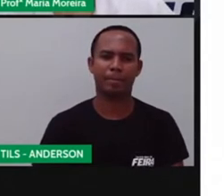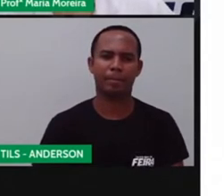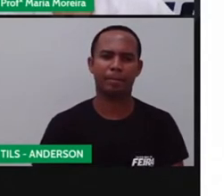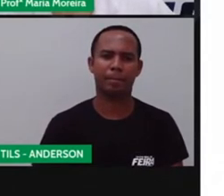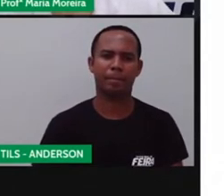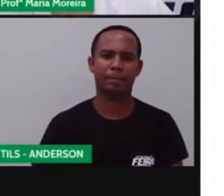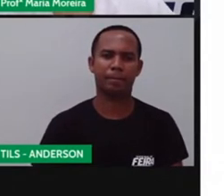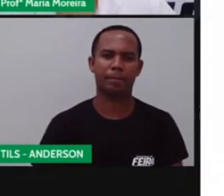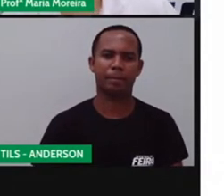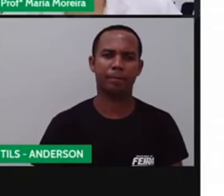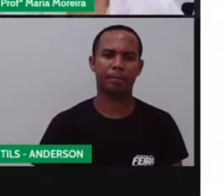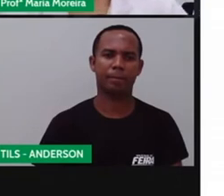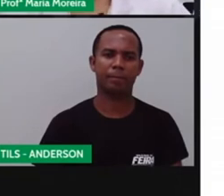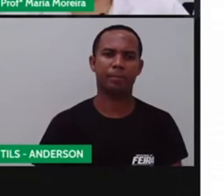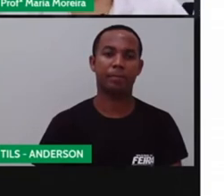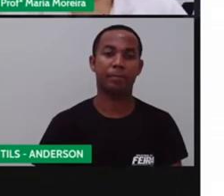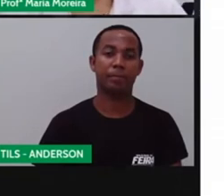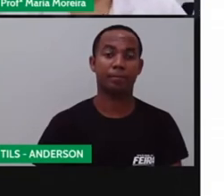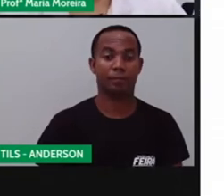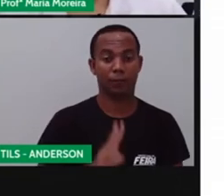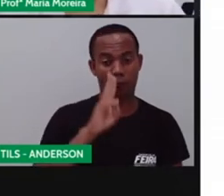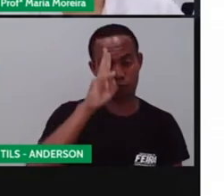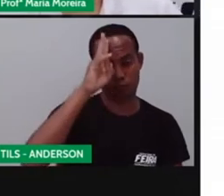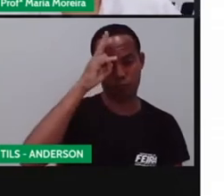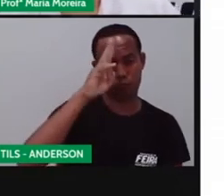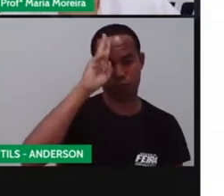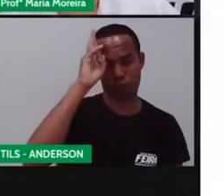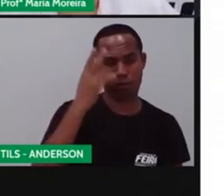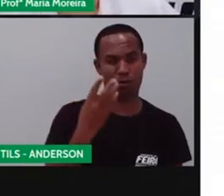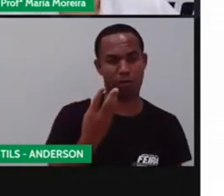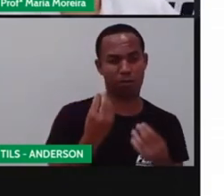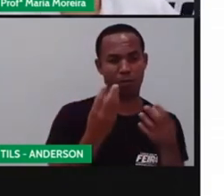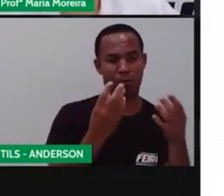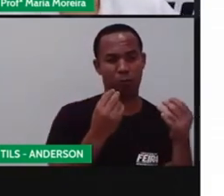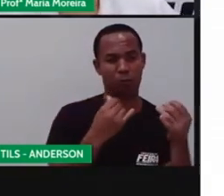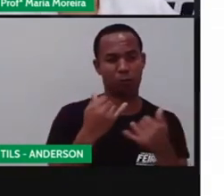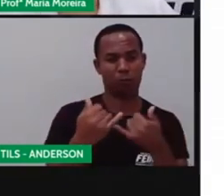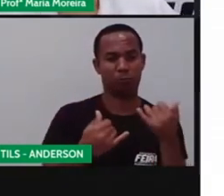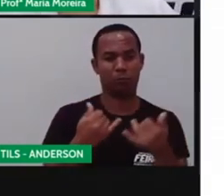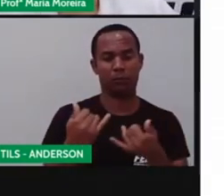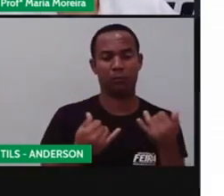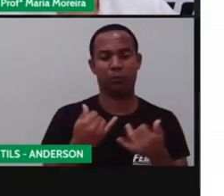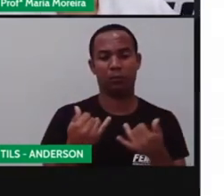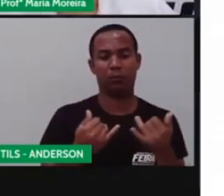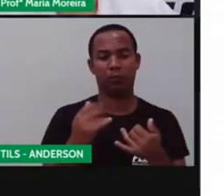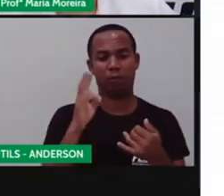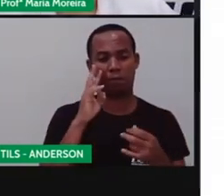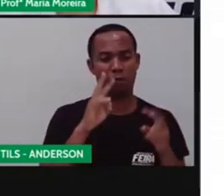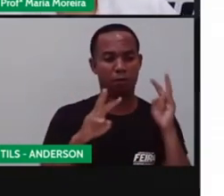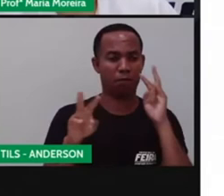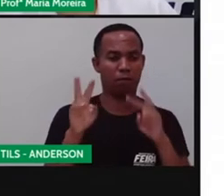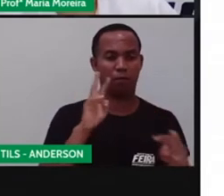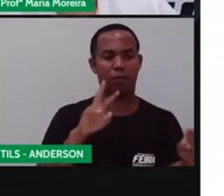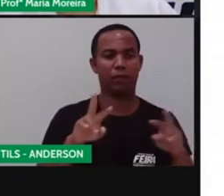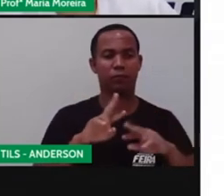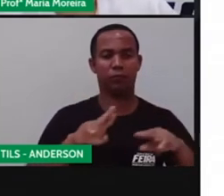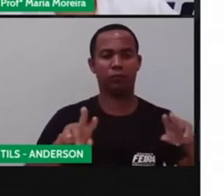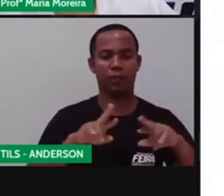Bom, a viagem pela história dos brinquedos, né? Essa que a gente fez hoje aqui, a prova contando várias coisas,